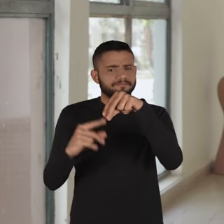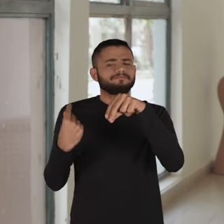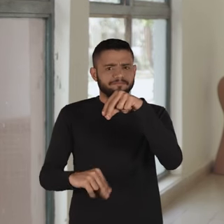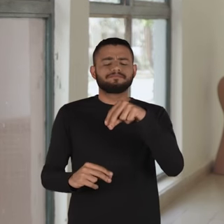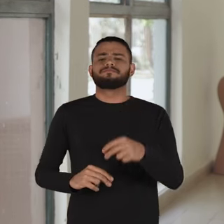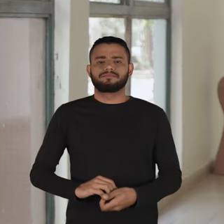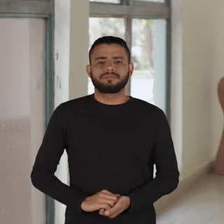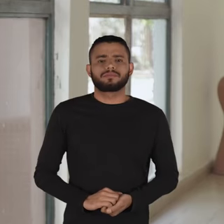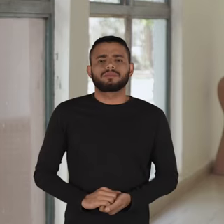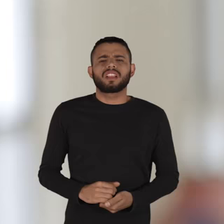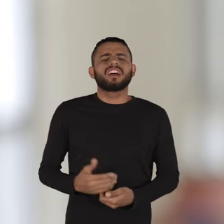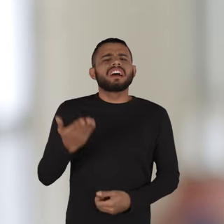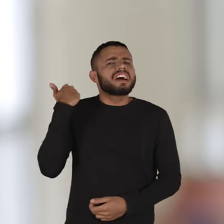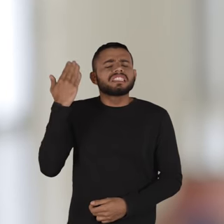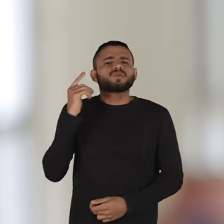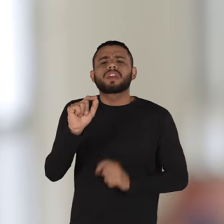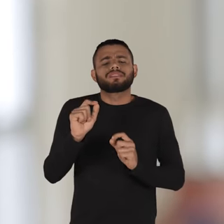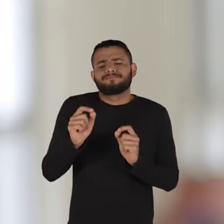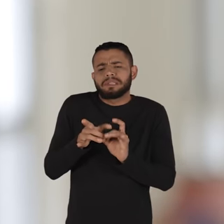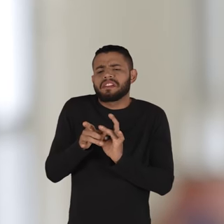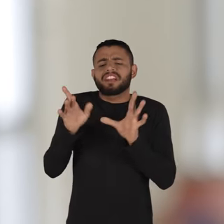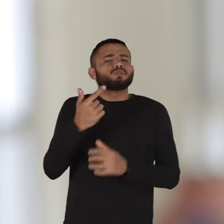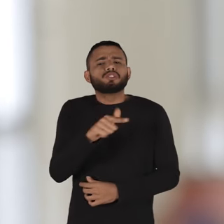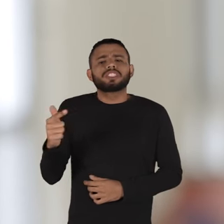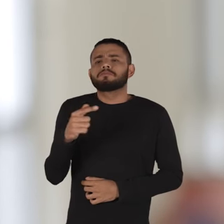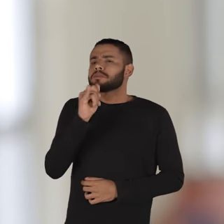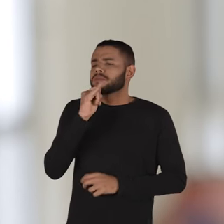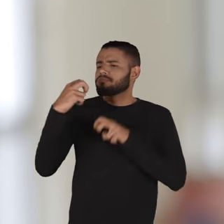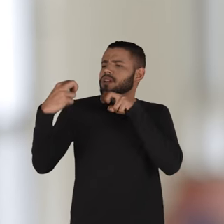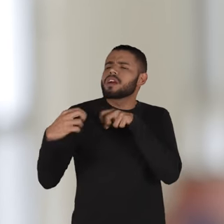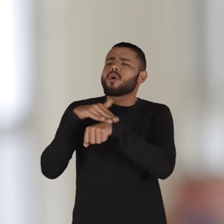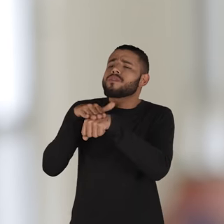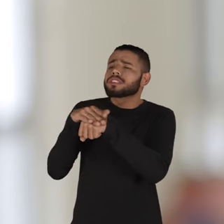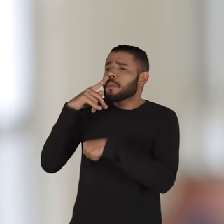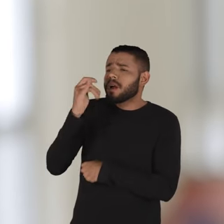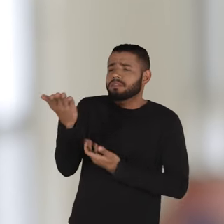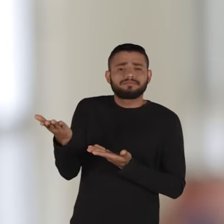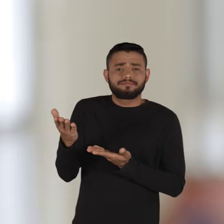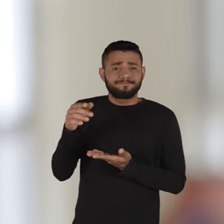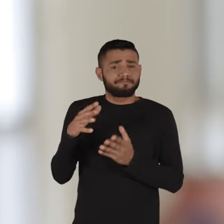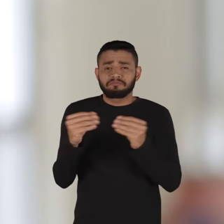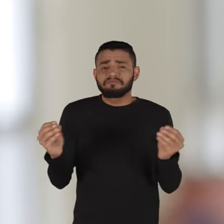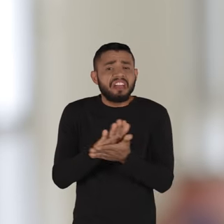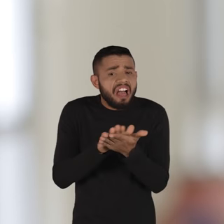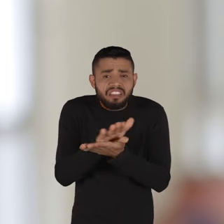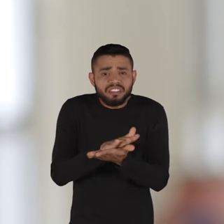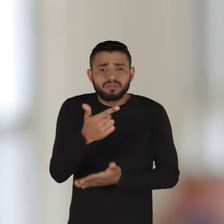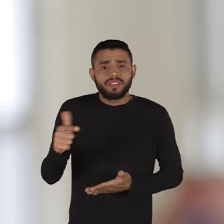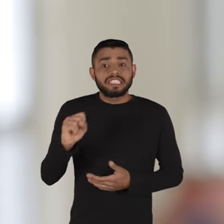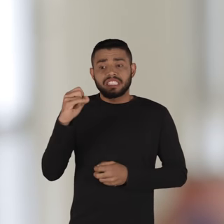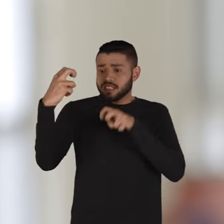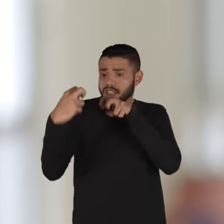o cacete rolava. A gente não tinha a liberdade de sentar com ele assim, pai, eu quero conversar com o senhor. A não tinha visto isso.